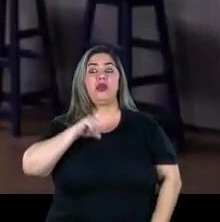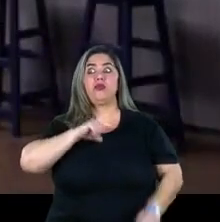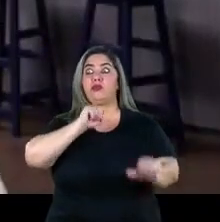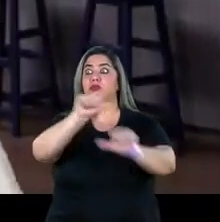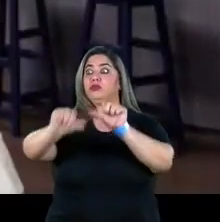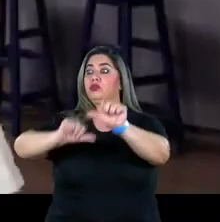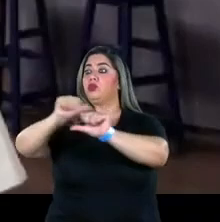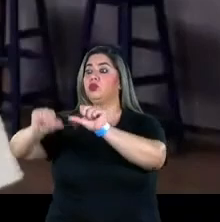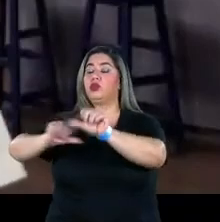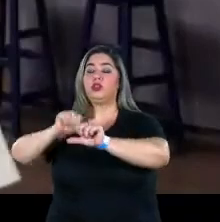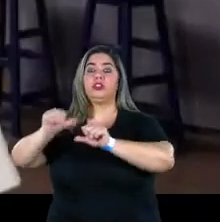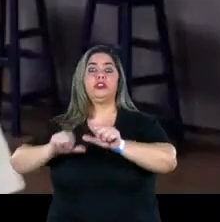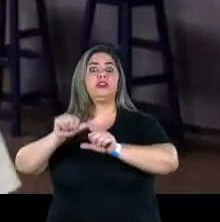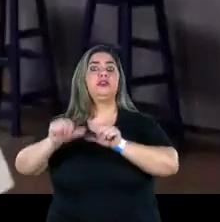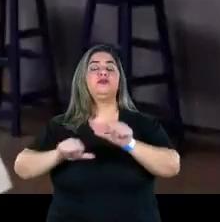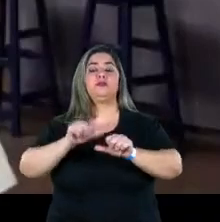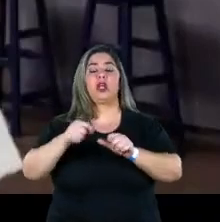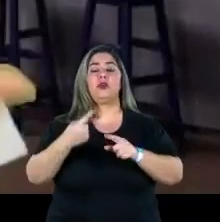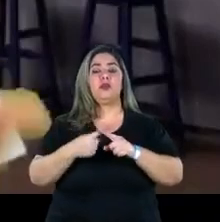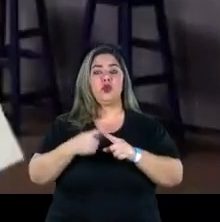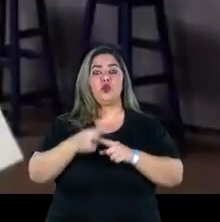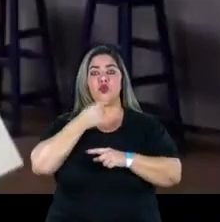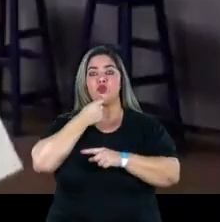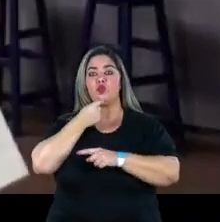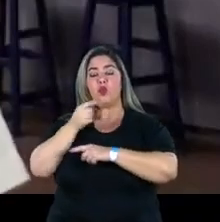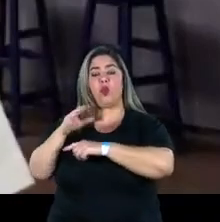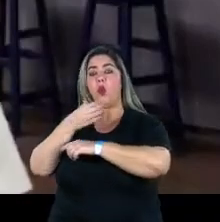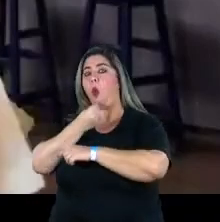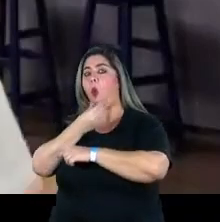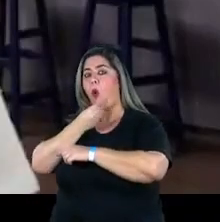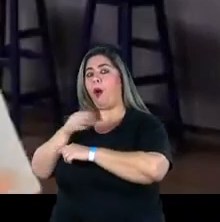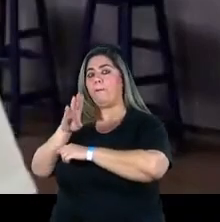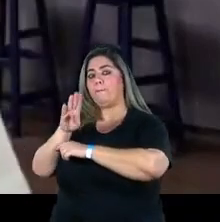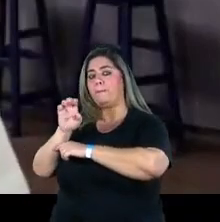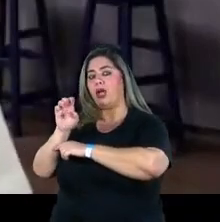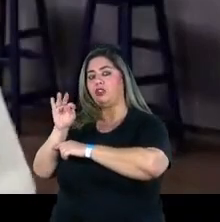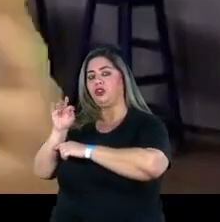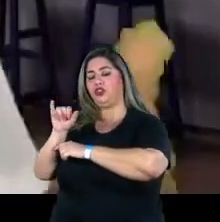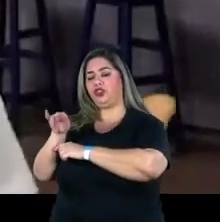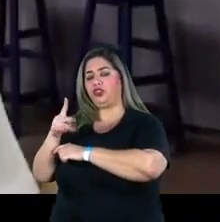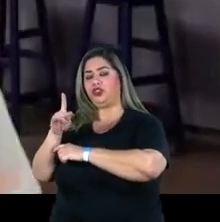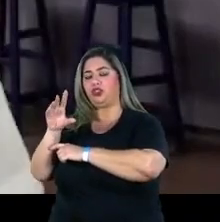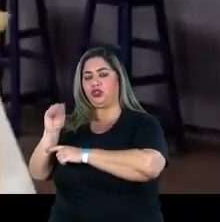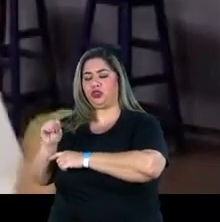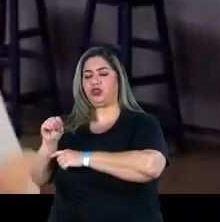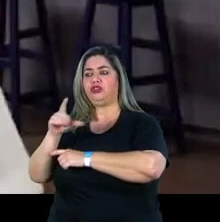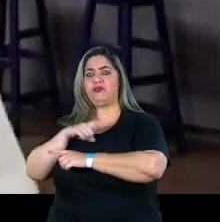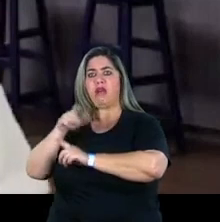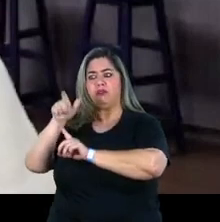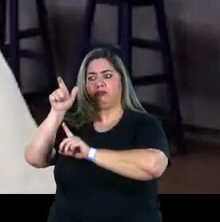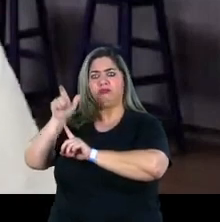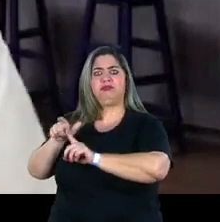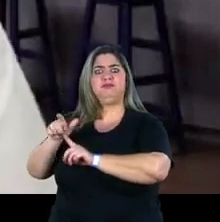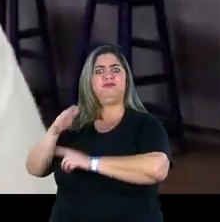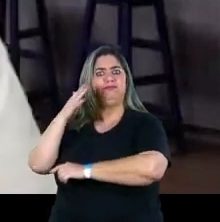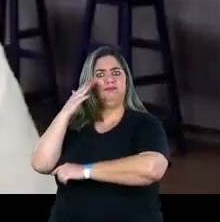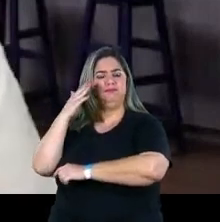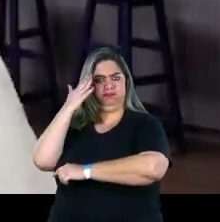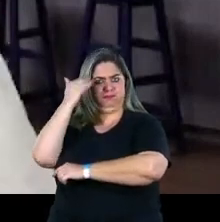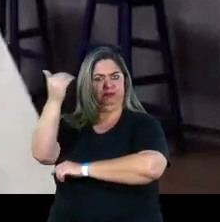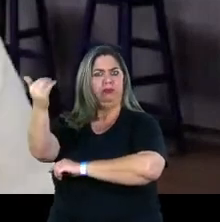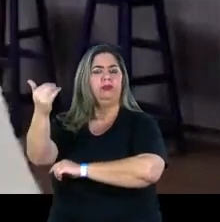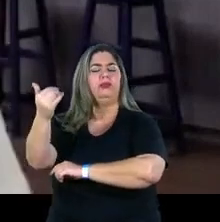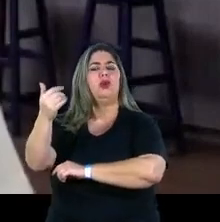modificações muito grandes, porque o Betinho era uma figura icônica, uma figura política muito forte no Brasil na época